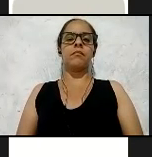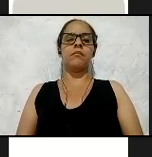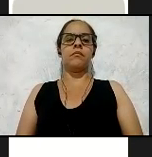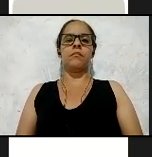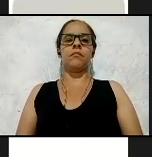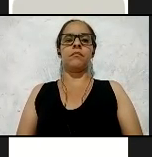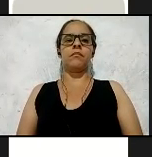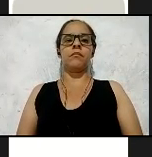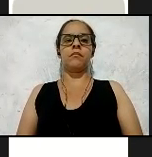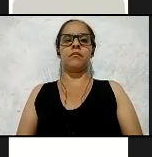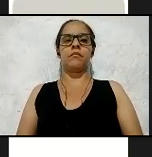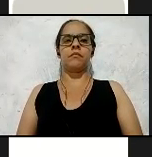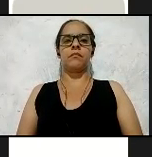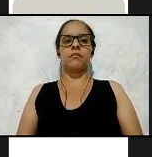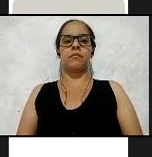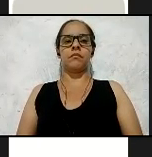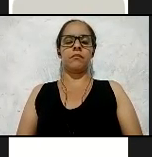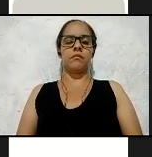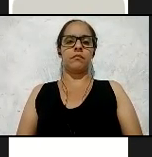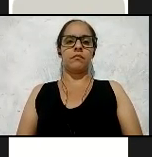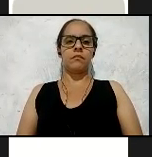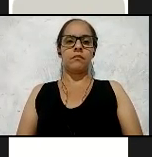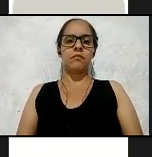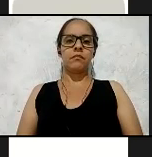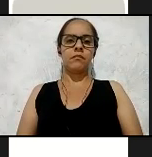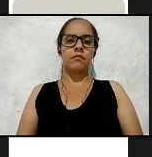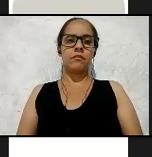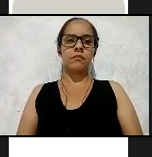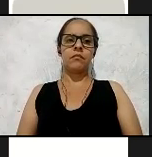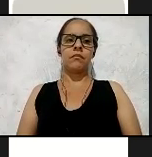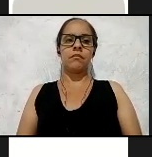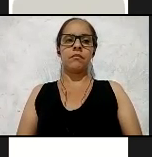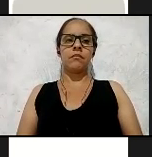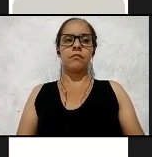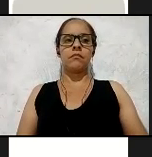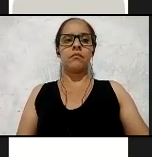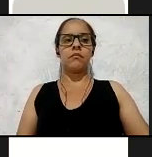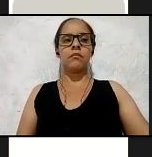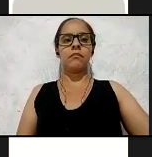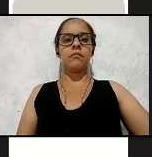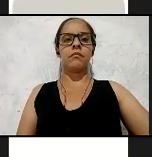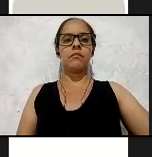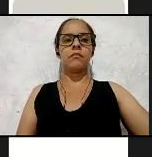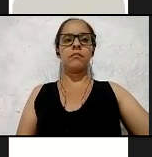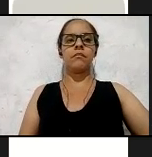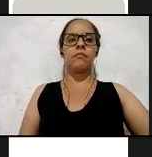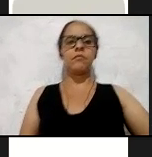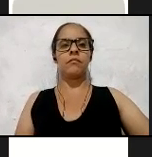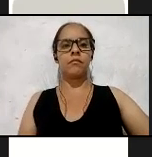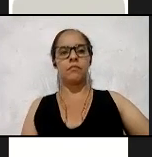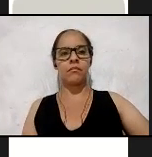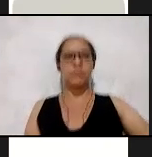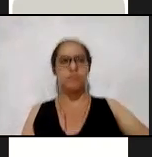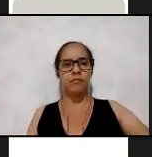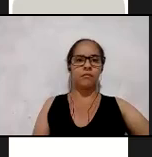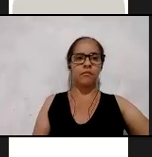trabalham e dão aula e ministram aula, estão aprendendo, estão se aperfeiçoando. Ora, se